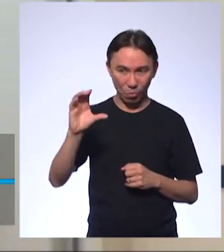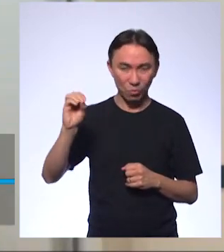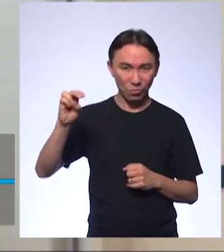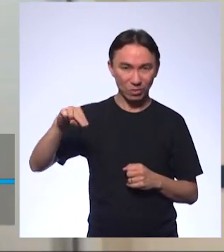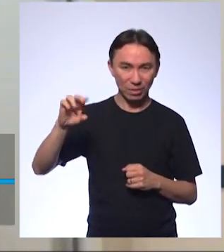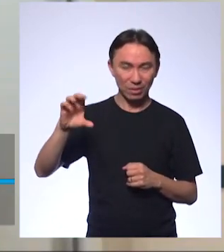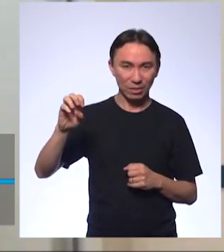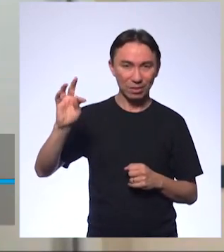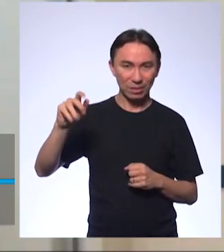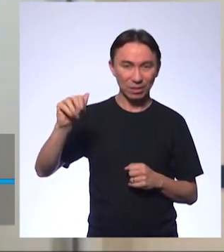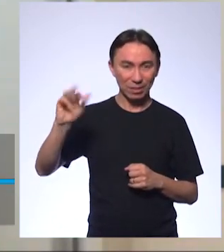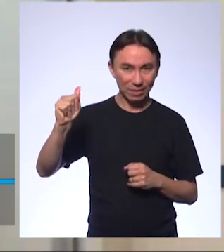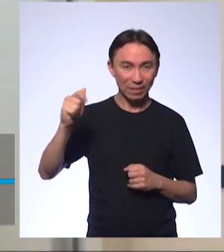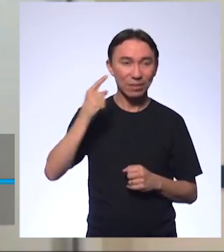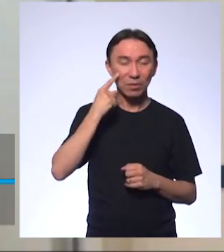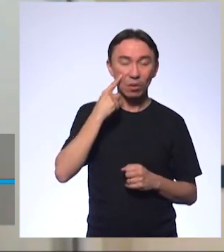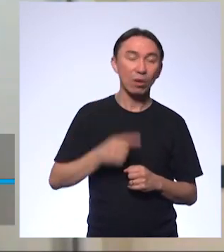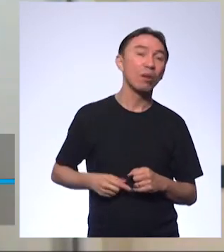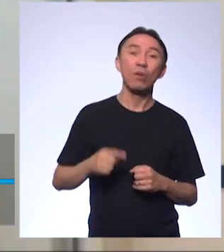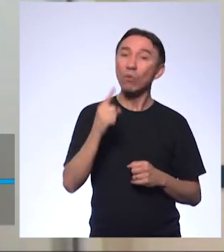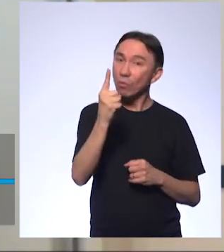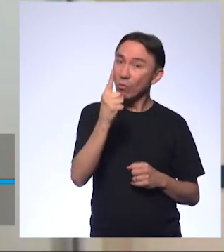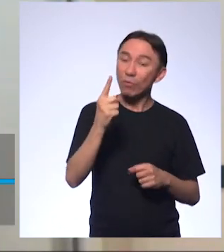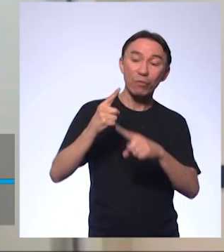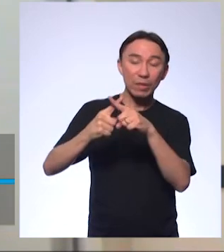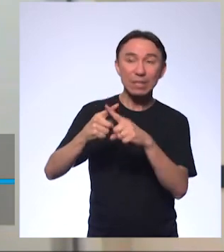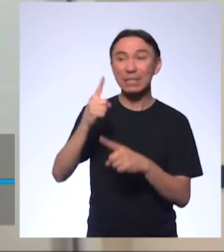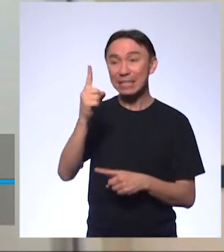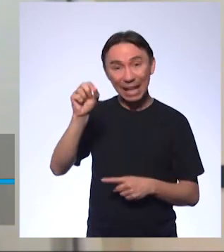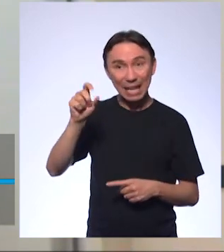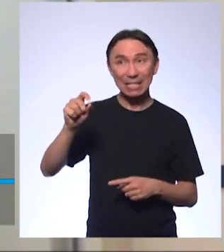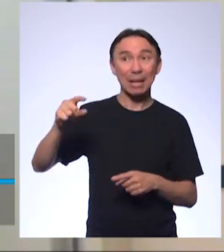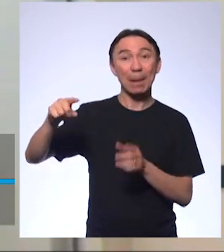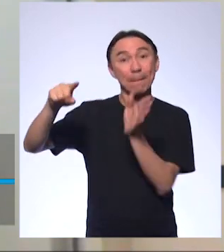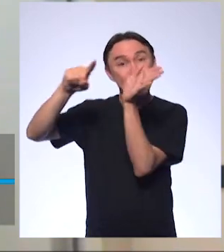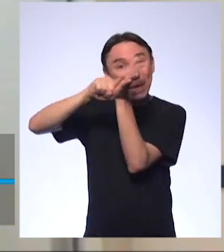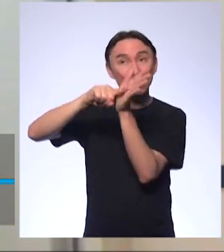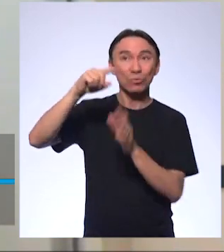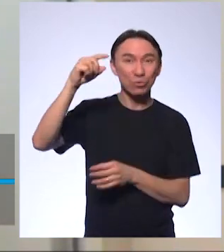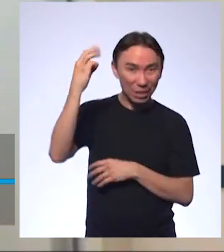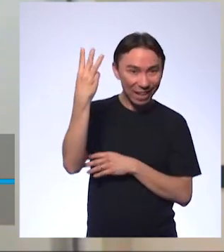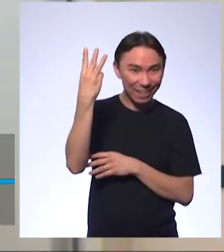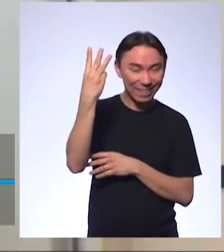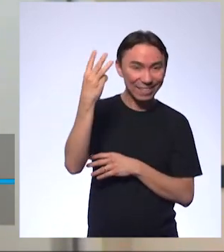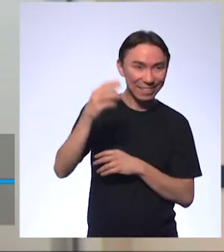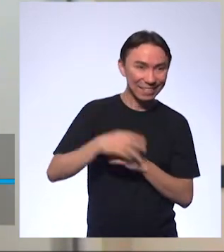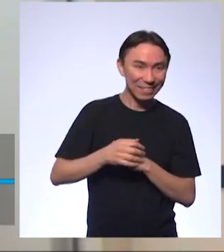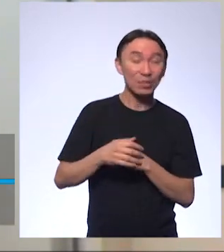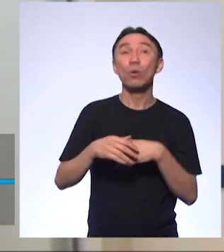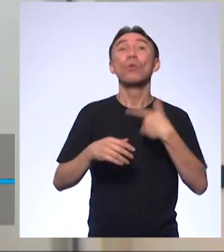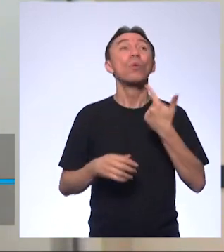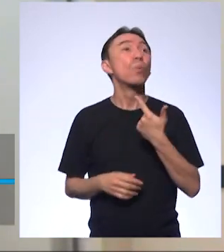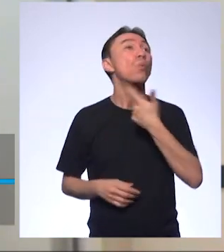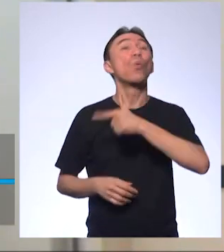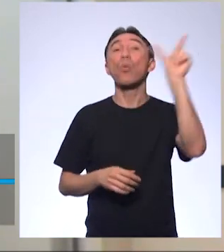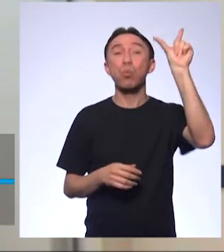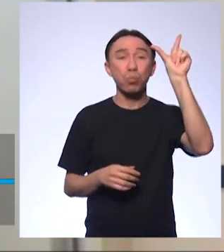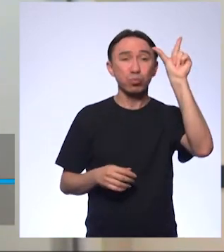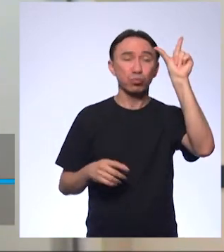vai colocar 1 vezes 10 dá menos 3. 1 vezes 10 dá menos 4. Se forem outros números, que não forem